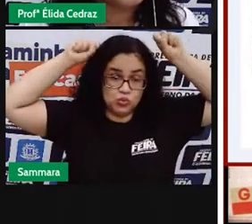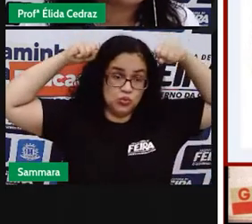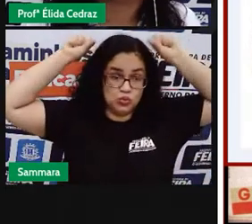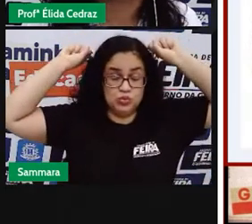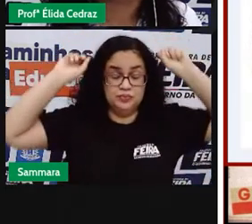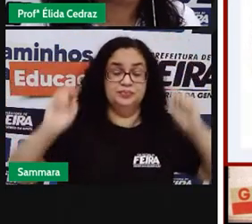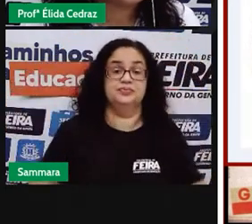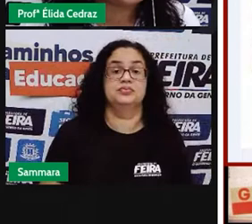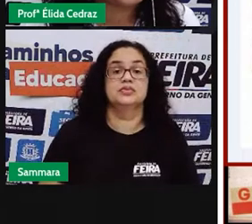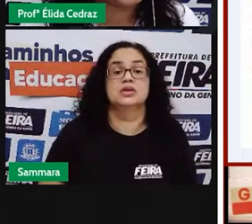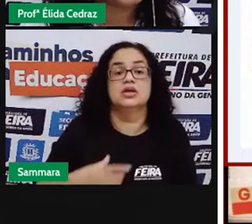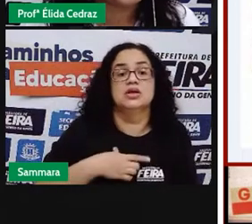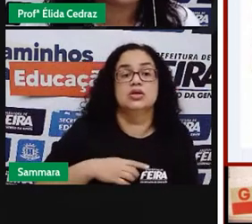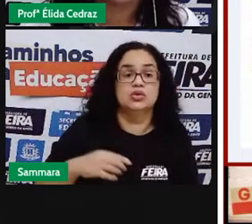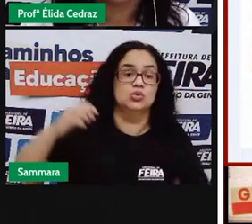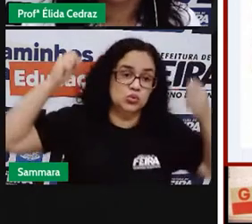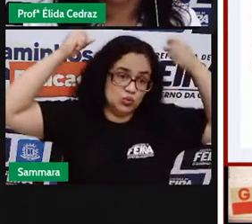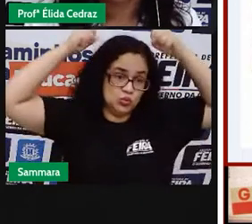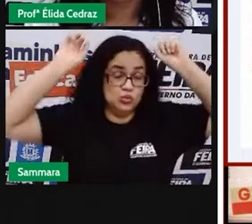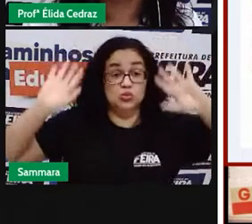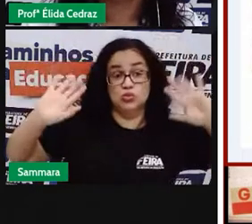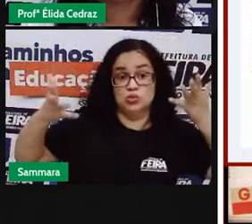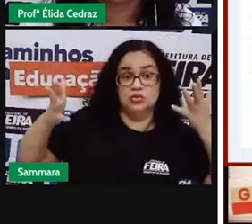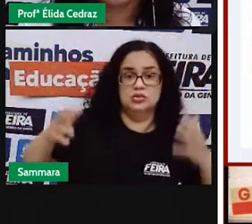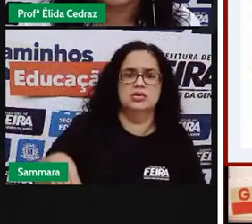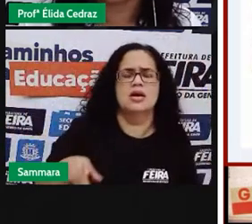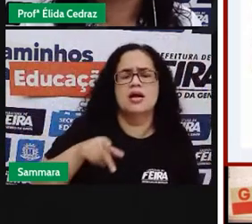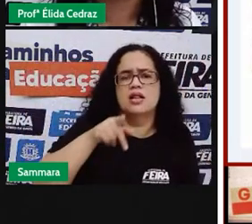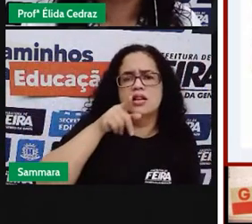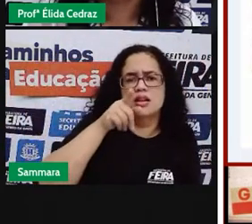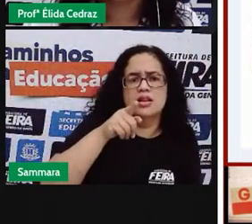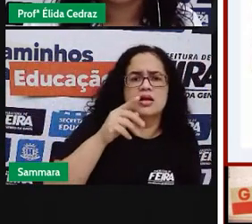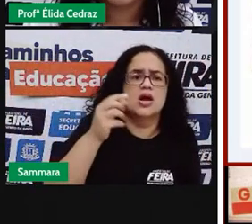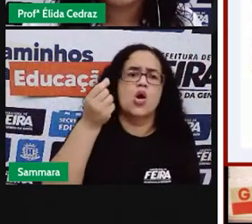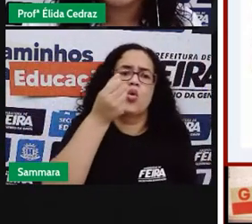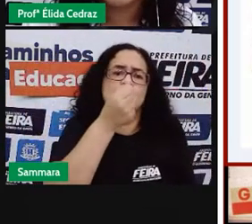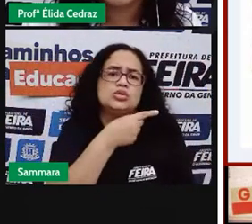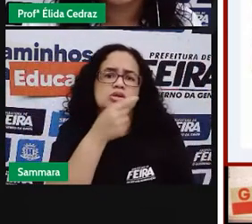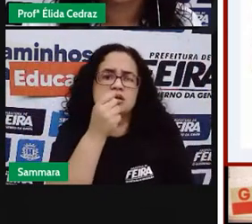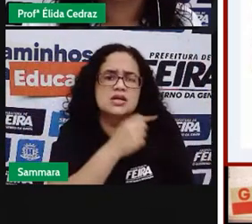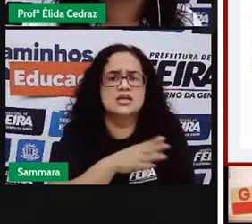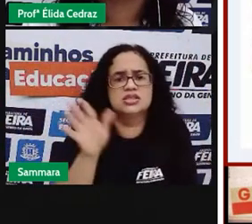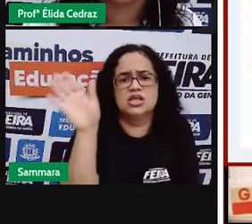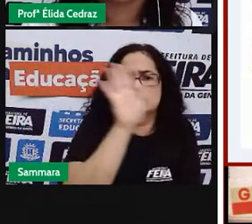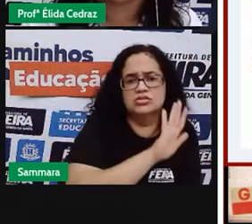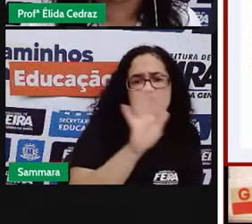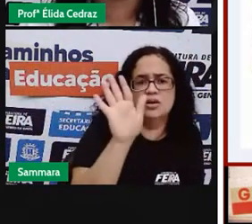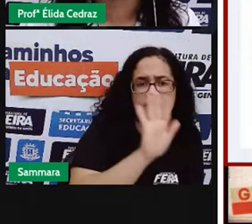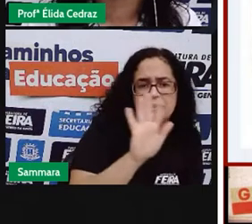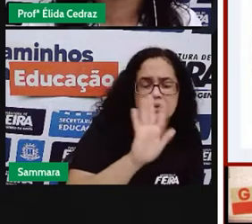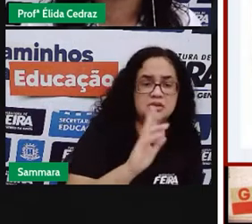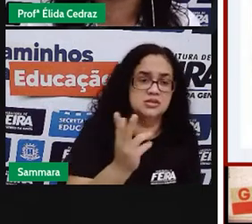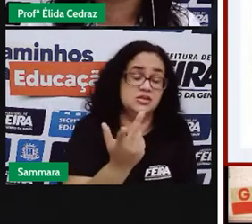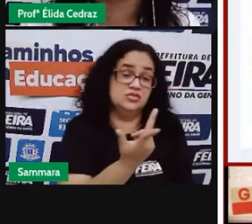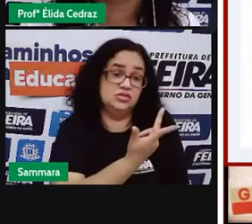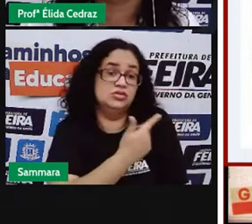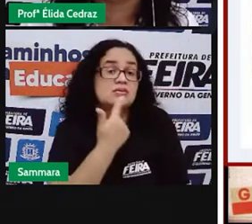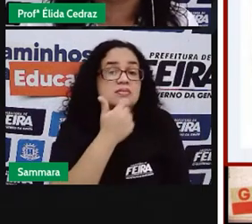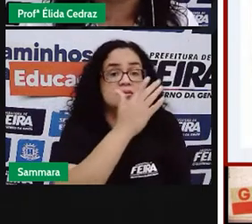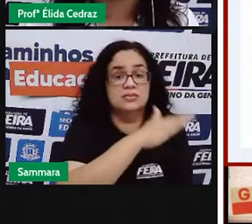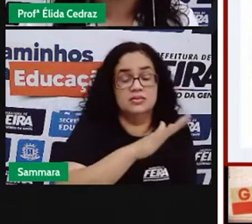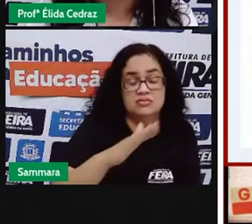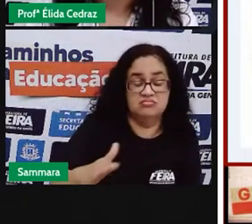baixinhos, por causa do choro da Xuxa. Então, era gotinha, gotinha e tchau, tchau, paralisia